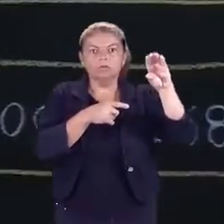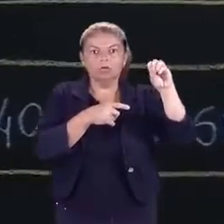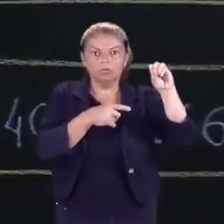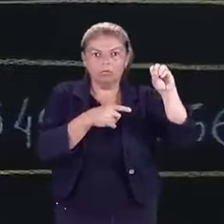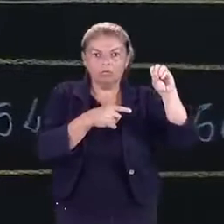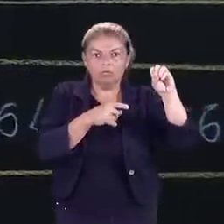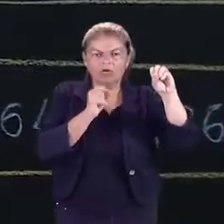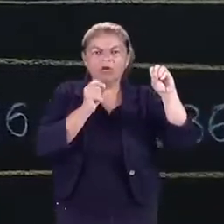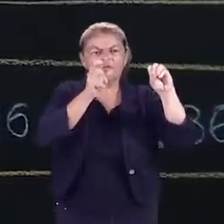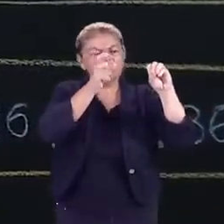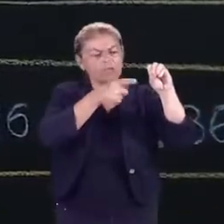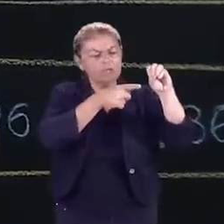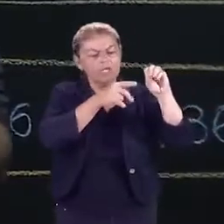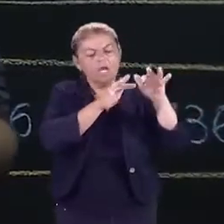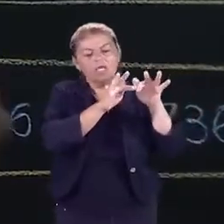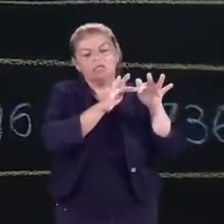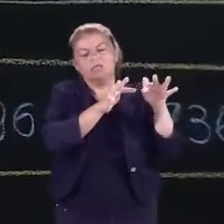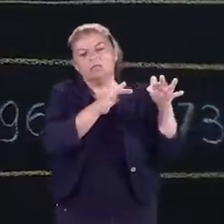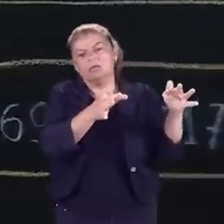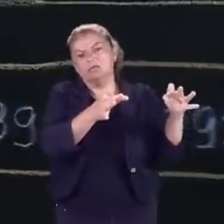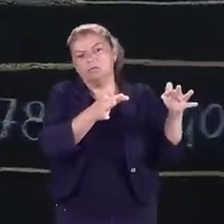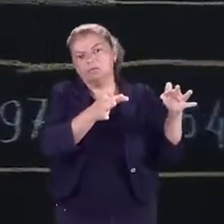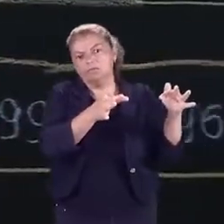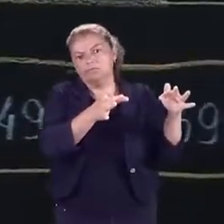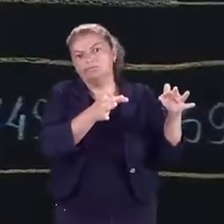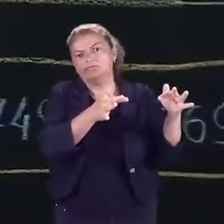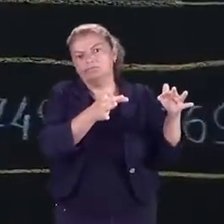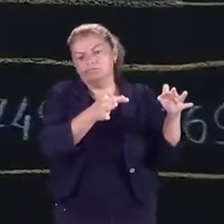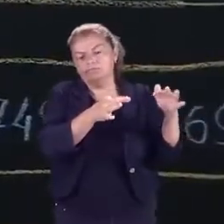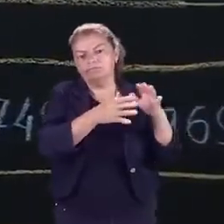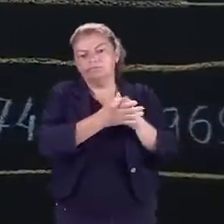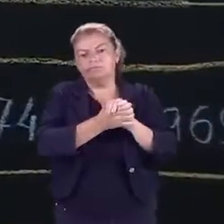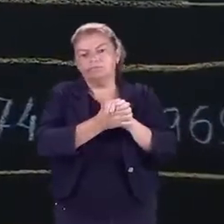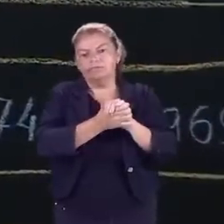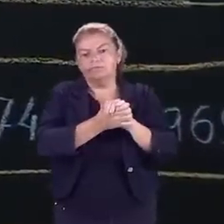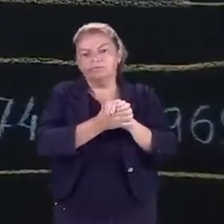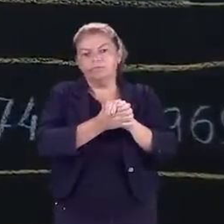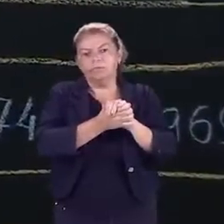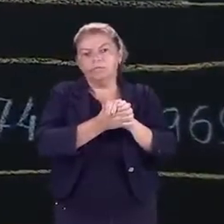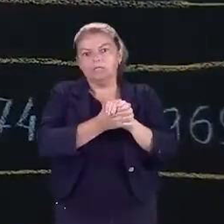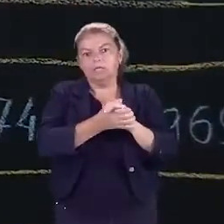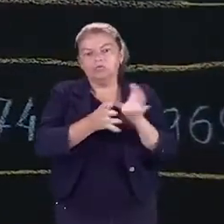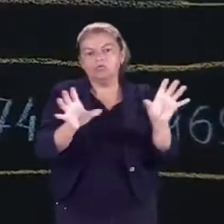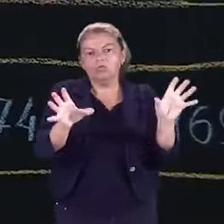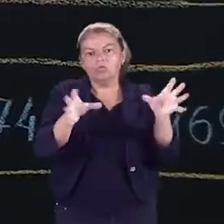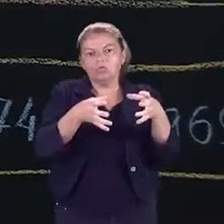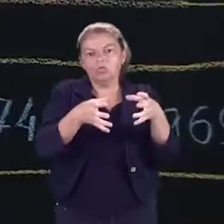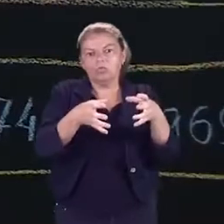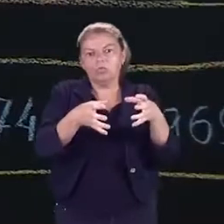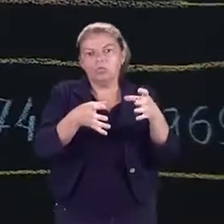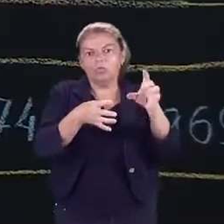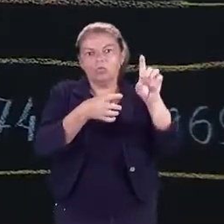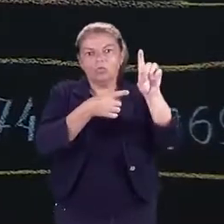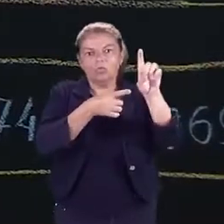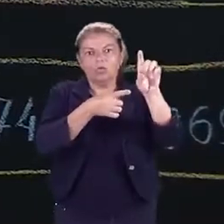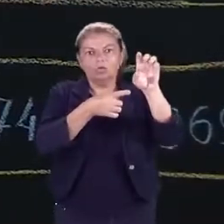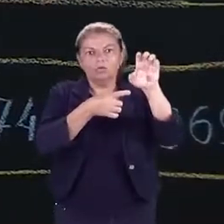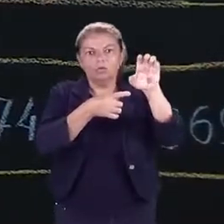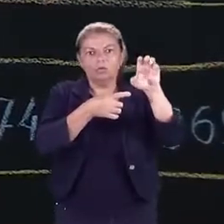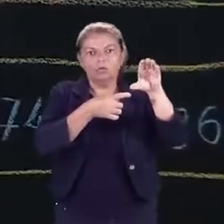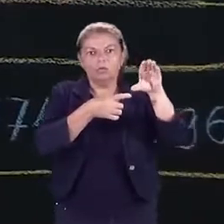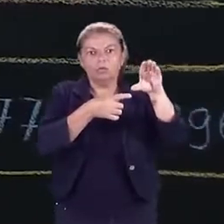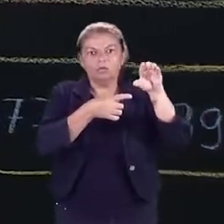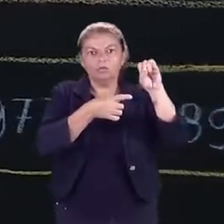O período, ele se trata sempre das casas, aliás, decimais. Então, você repara os valores